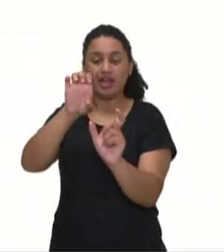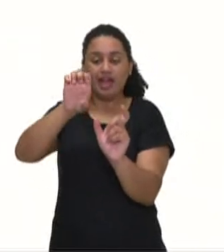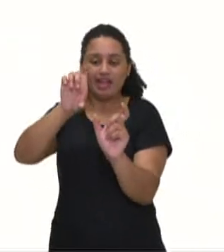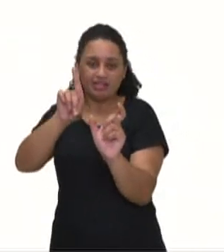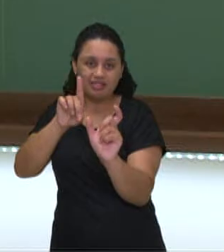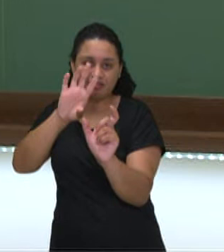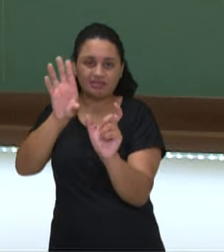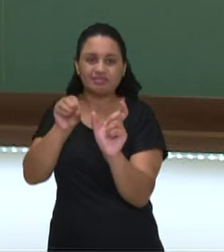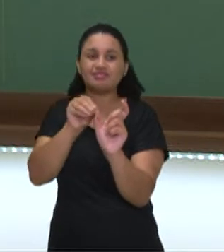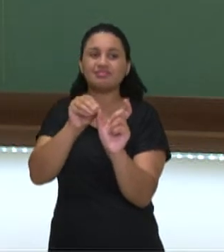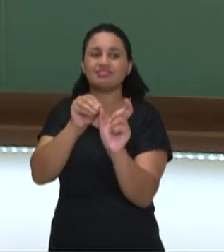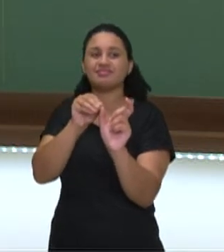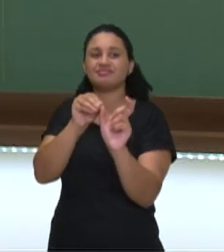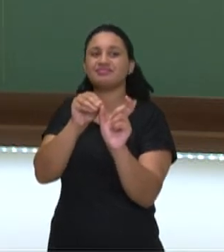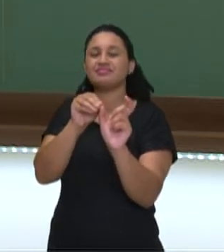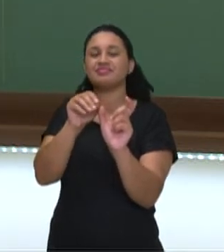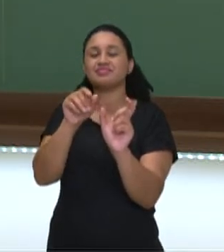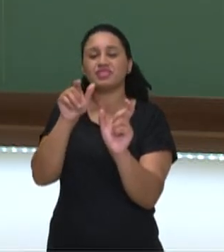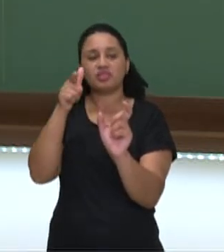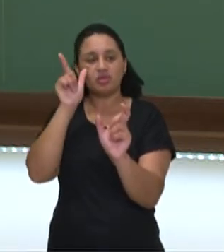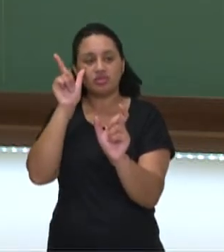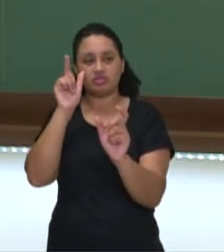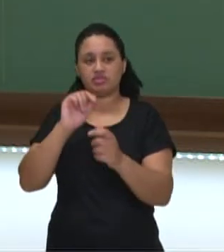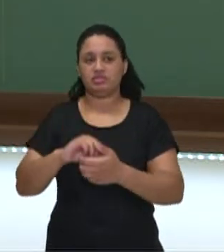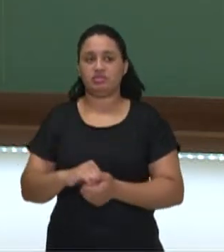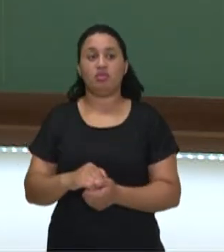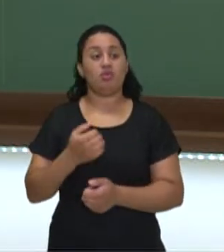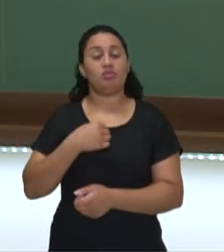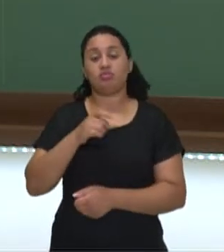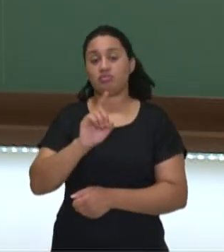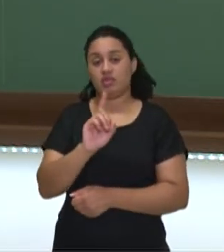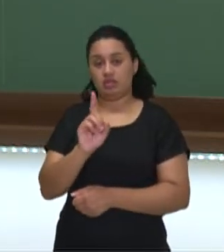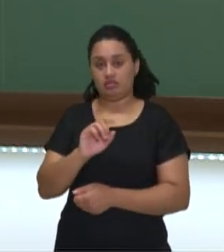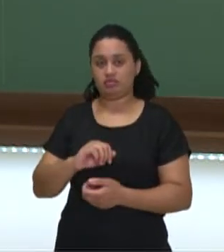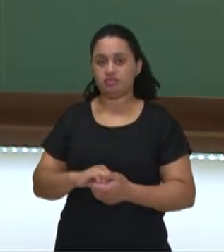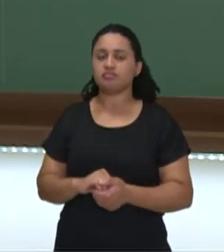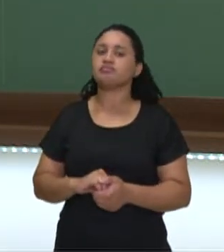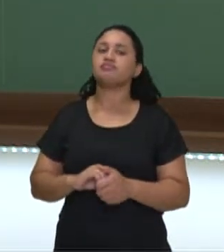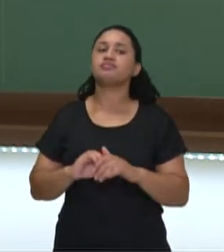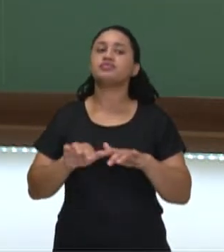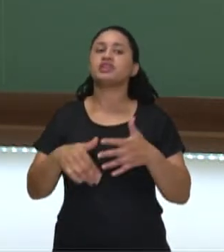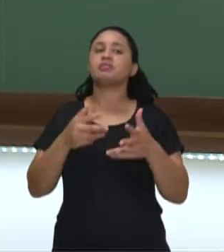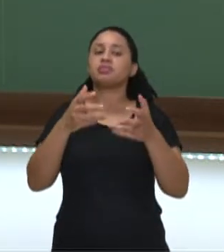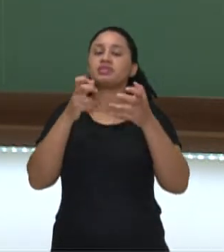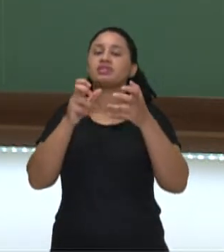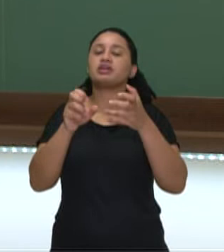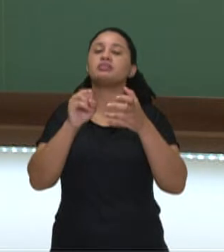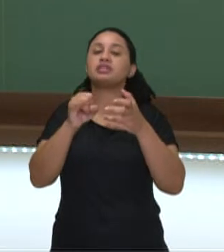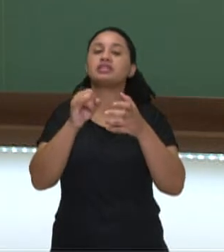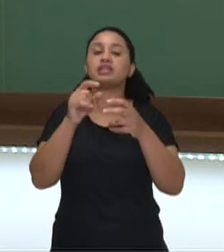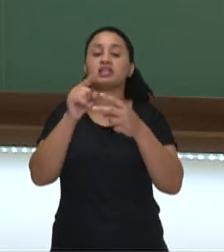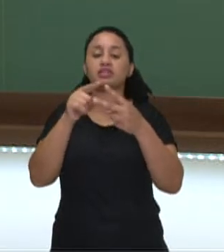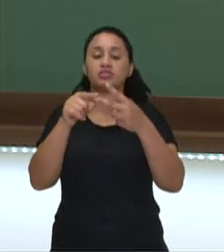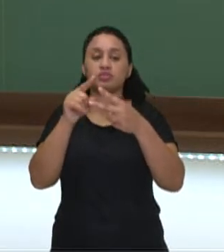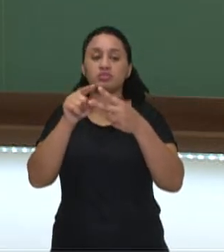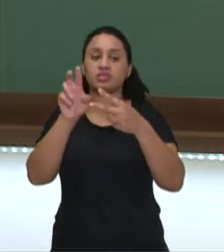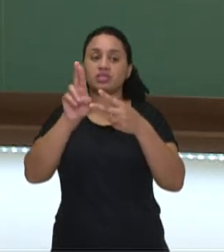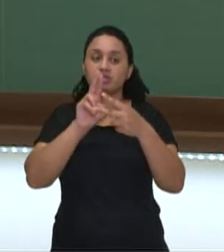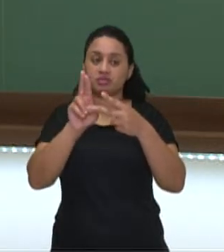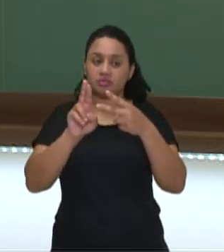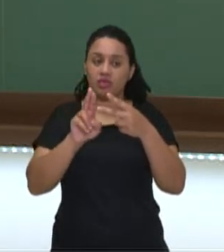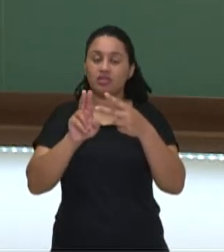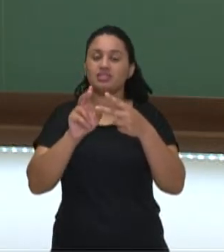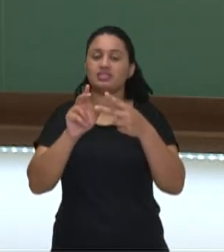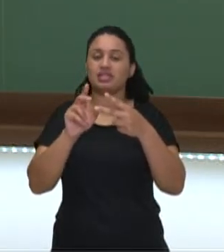Se você observar, na resposta afirmativa de ambas as perguntas, eu conjuguei o verbo por passado. Cooked